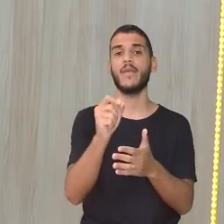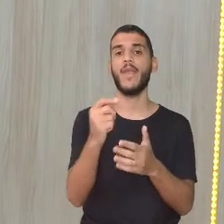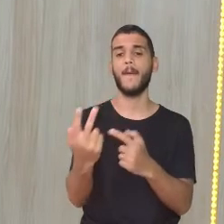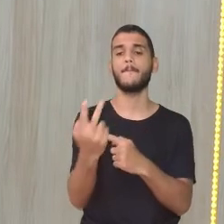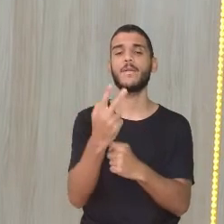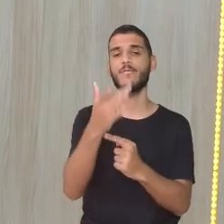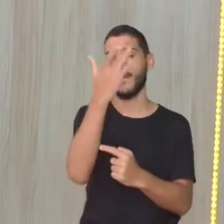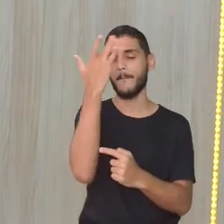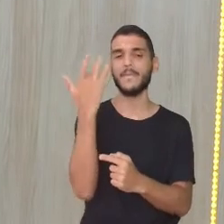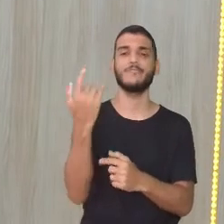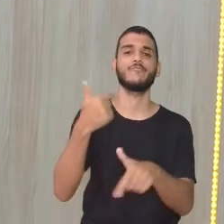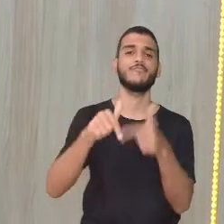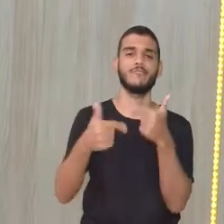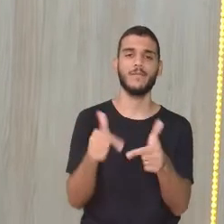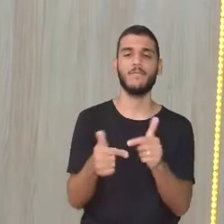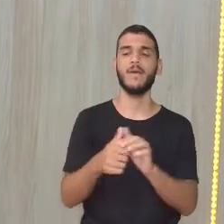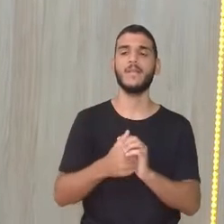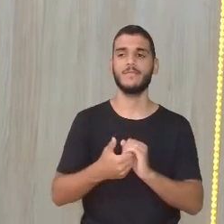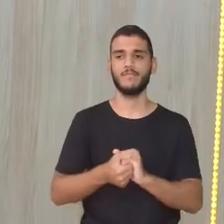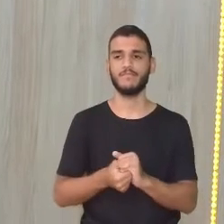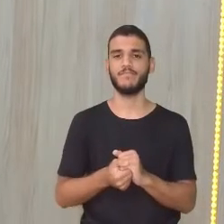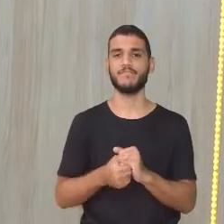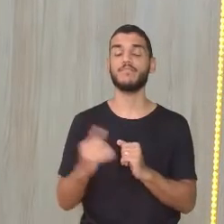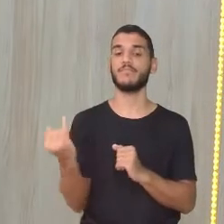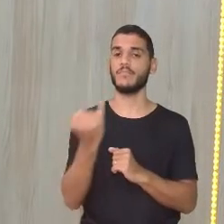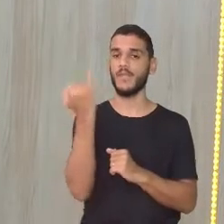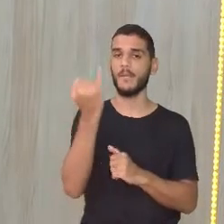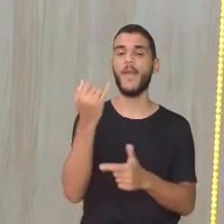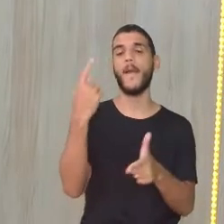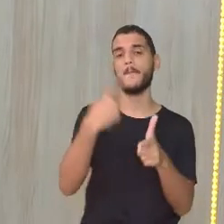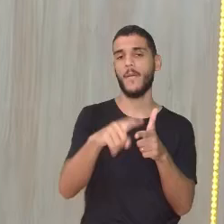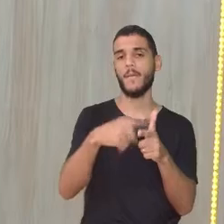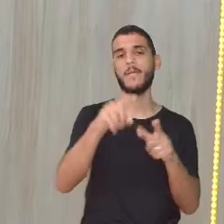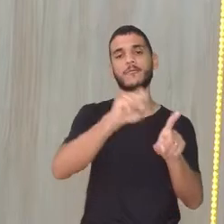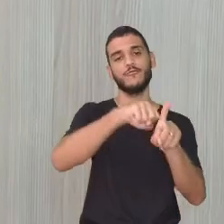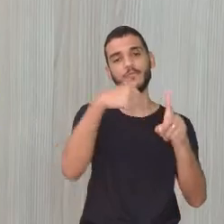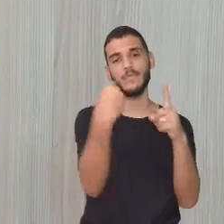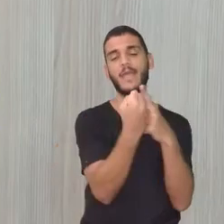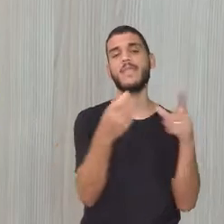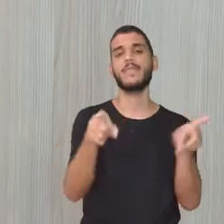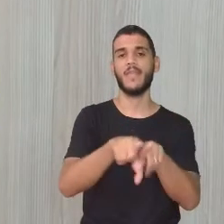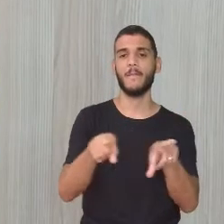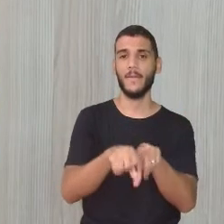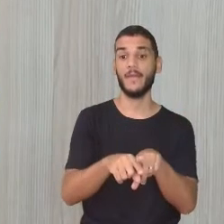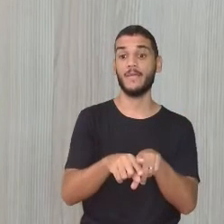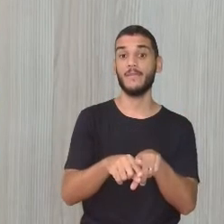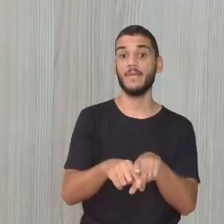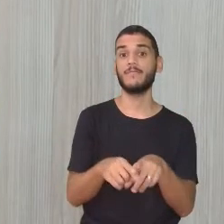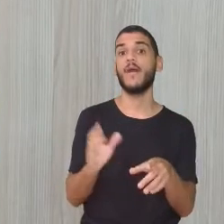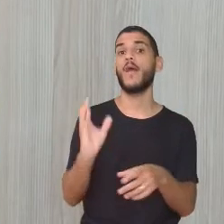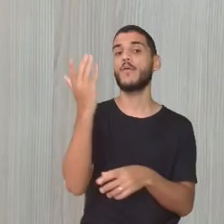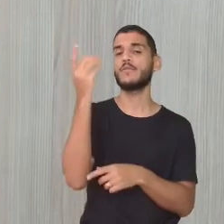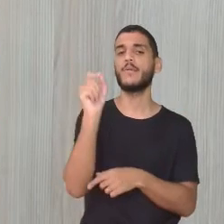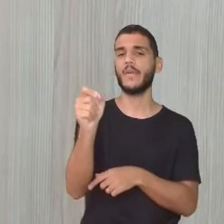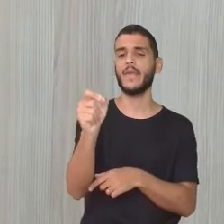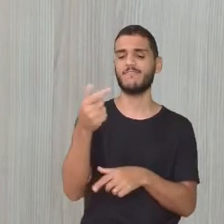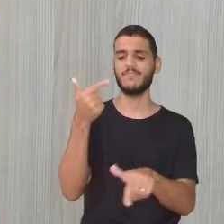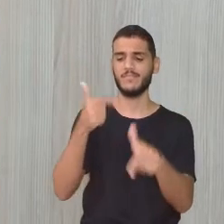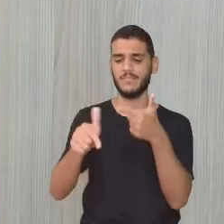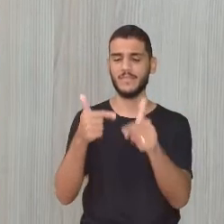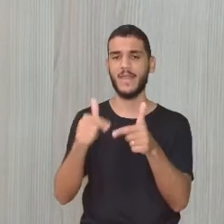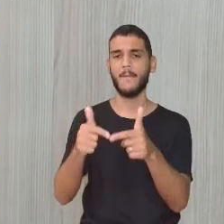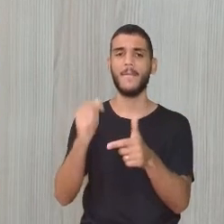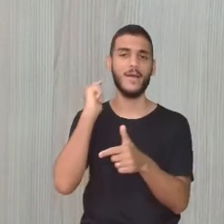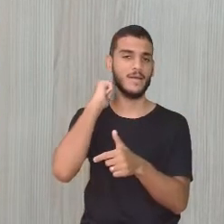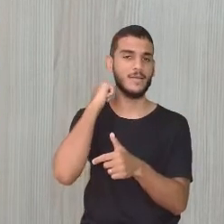trabalhador, né? Então, é importante. São problemas sociais aí. Pode falar, professora. Trabalho infantil, viu, gente? Crianças também